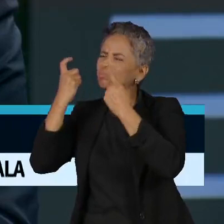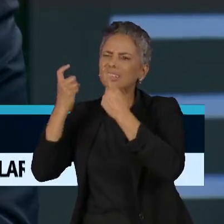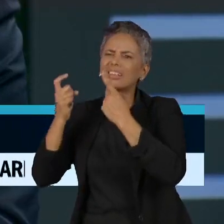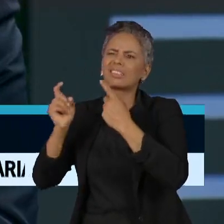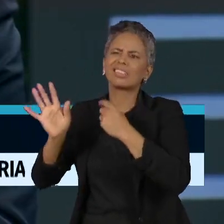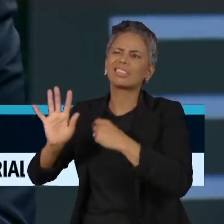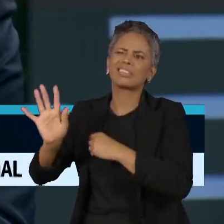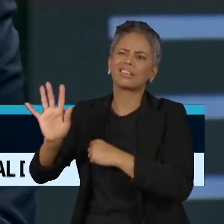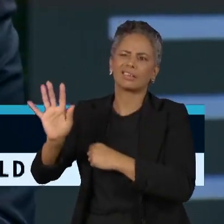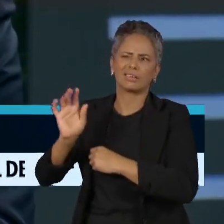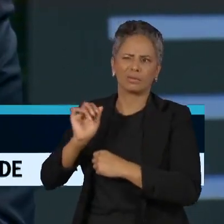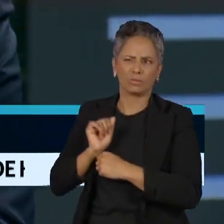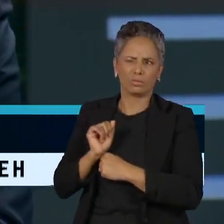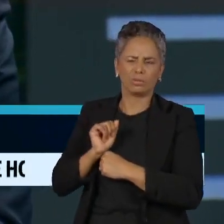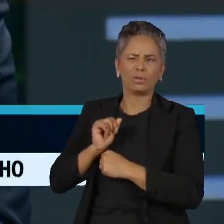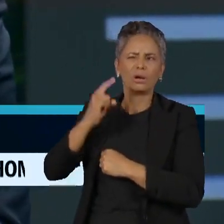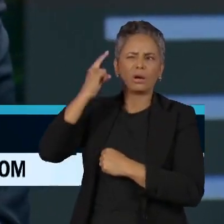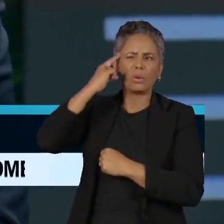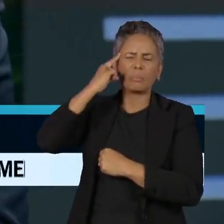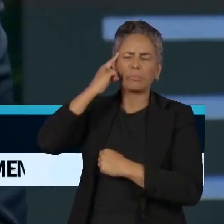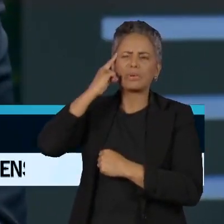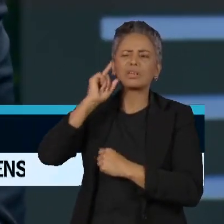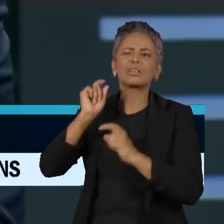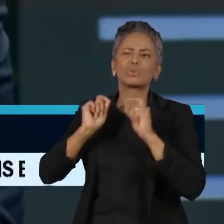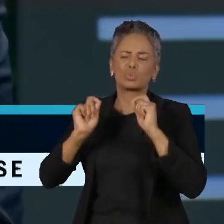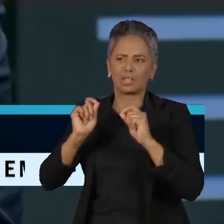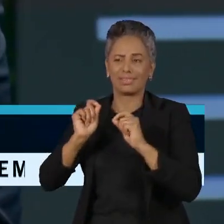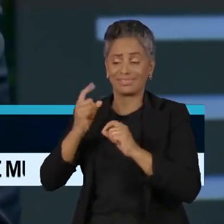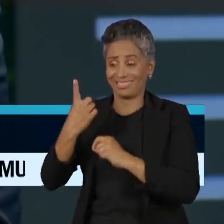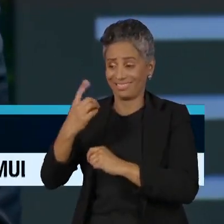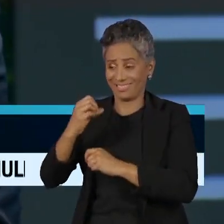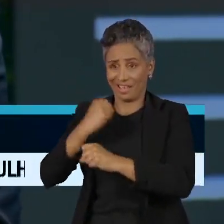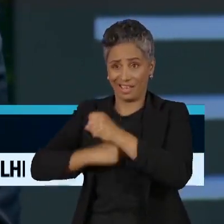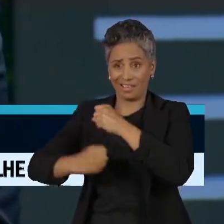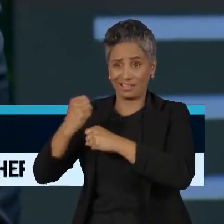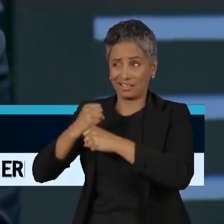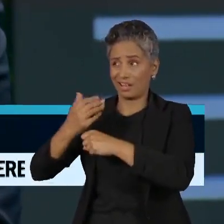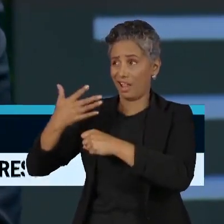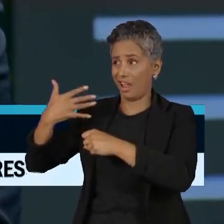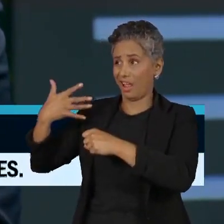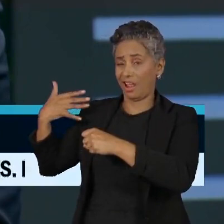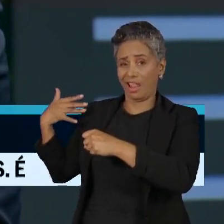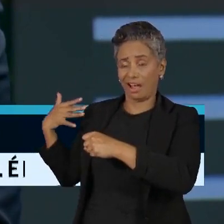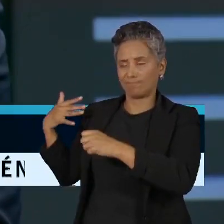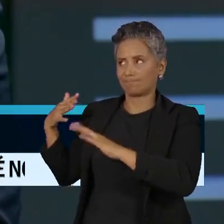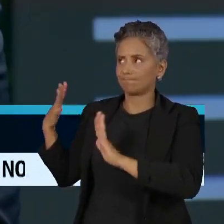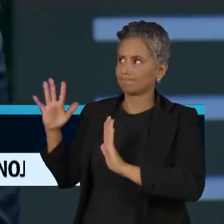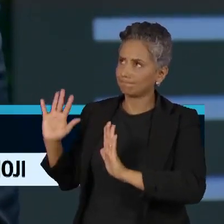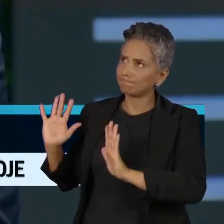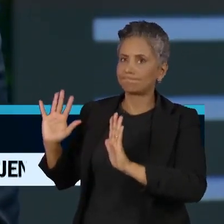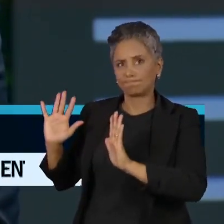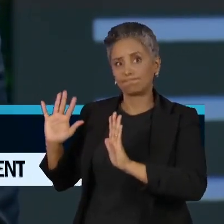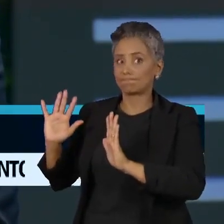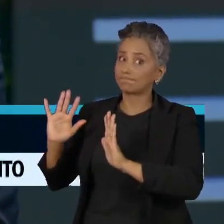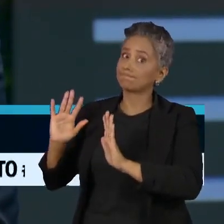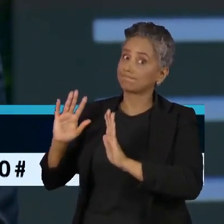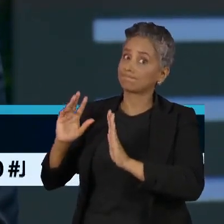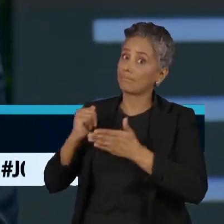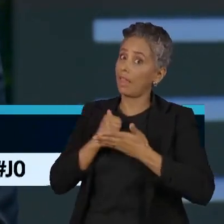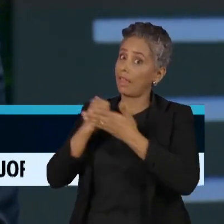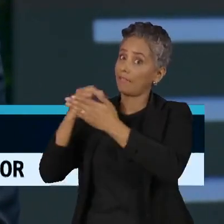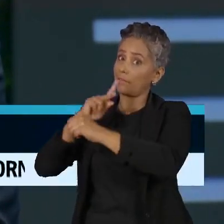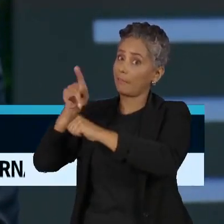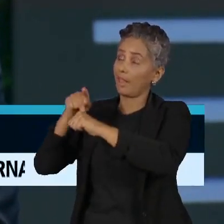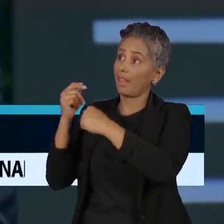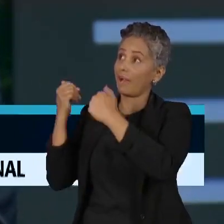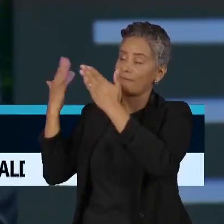e que a gente não consegue romper isso já há várias décadas, pelo contrário, a gente diminuiu, é que nossa exportação continua sendo